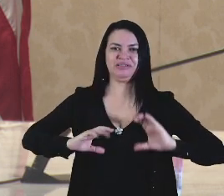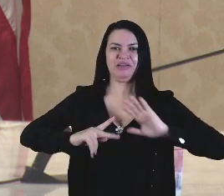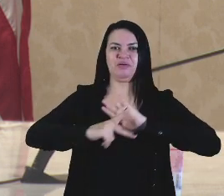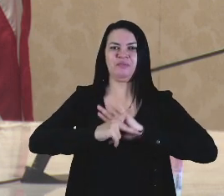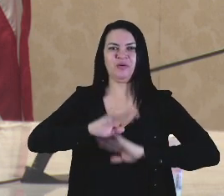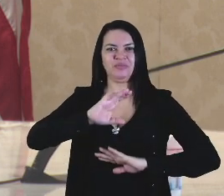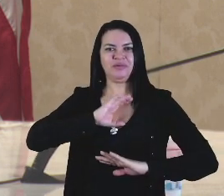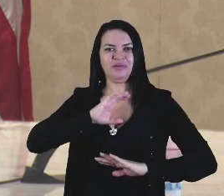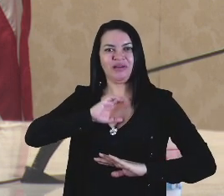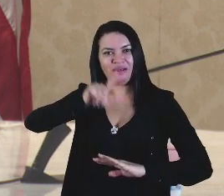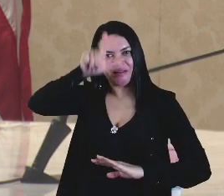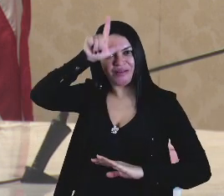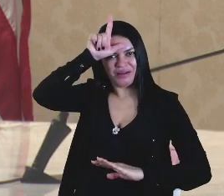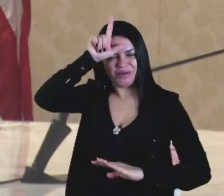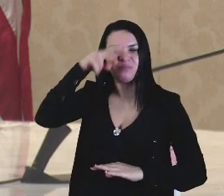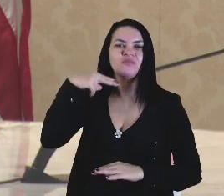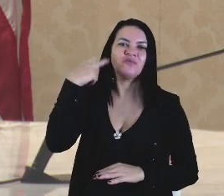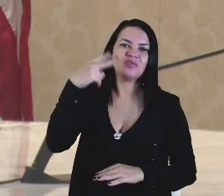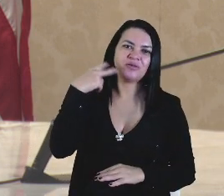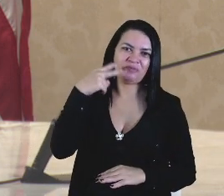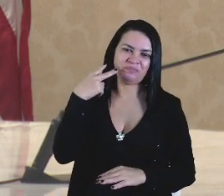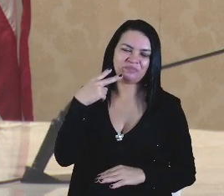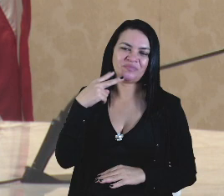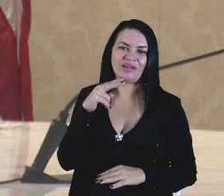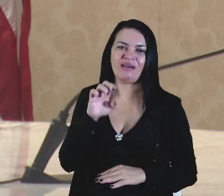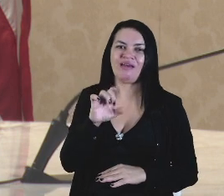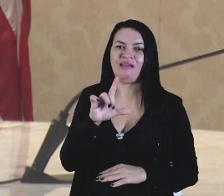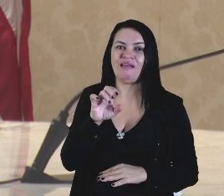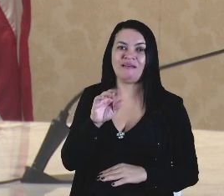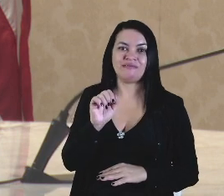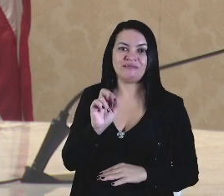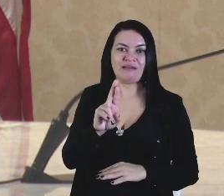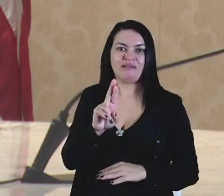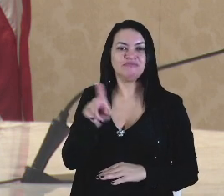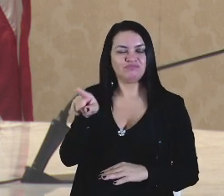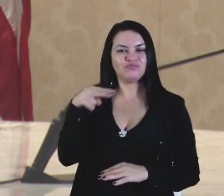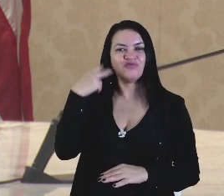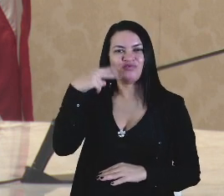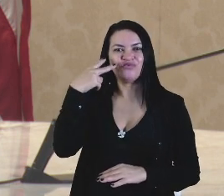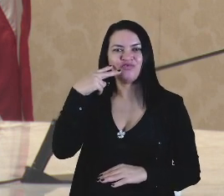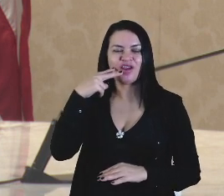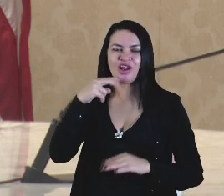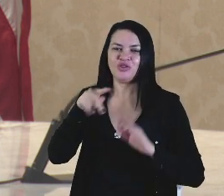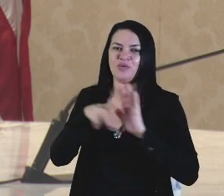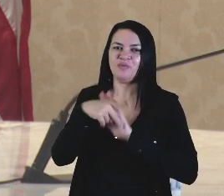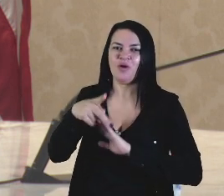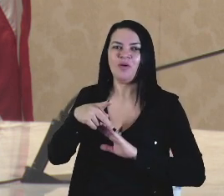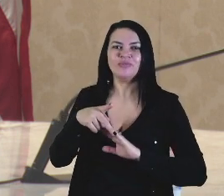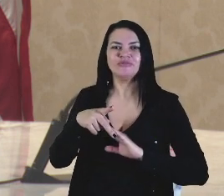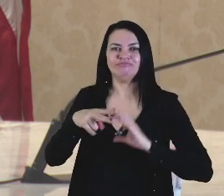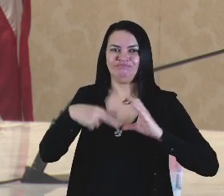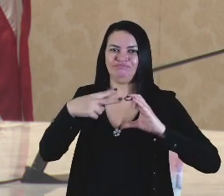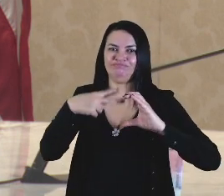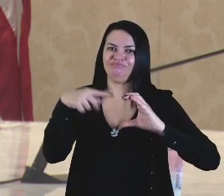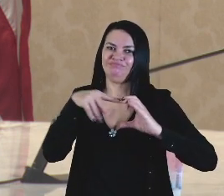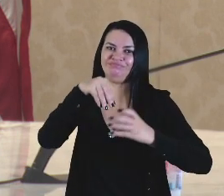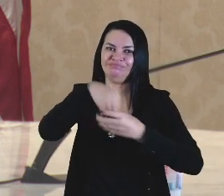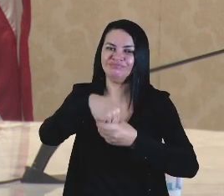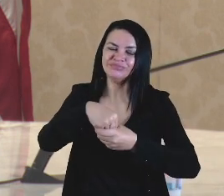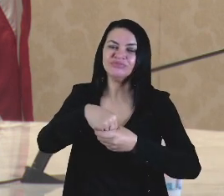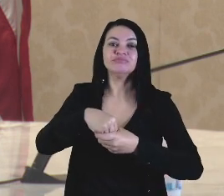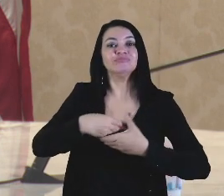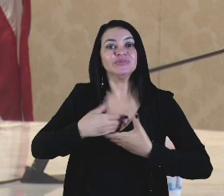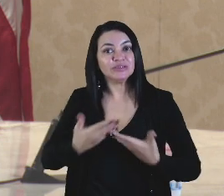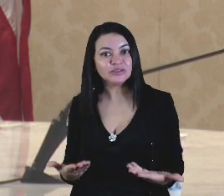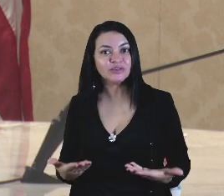liderado pelo meu amigo vereador Ironaldo Alecá, que presidia a Câmara Municipal, e os autores da proposição, então,